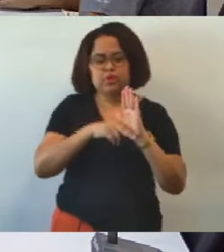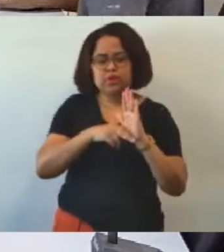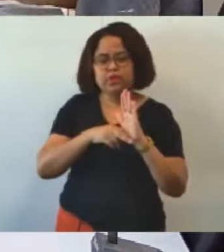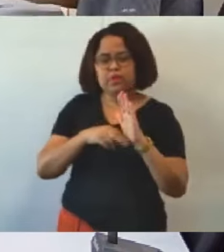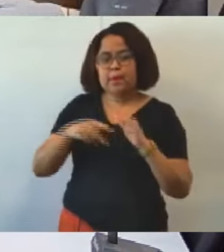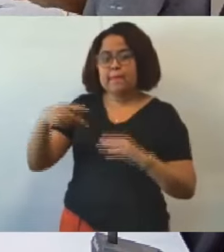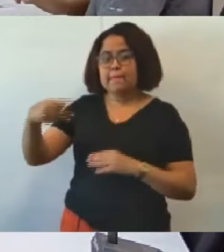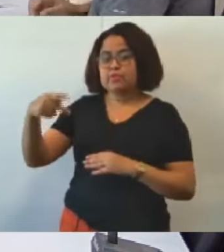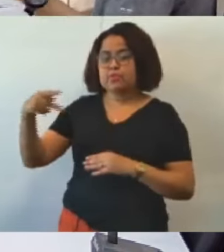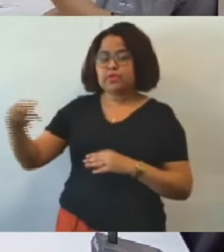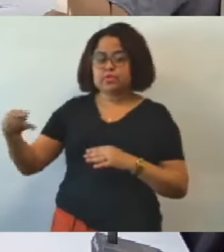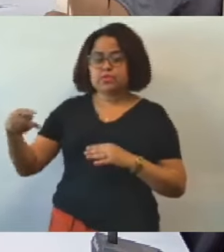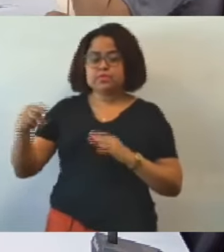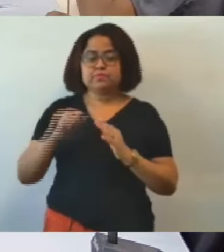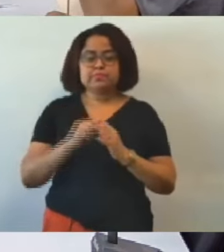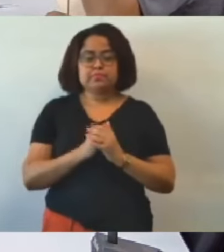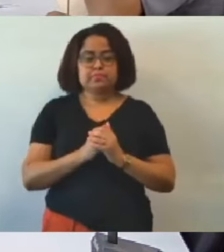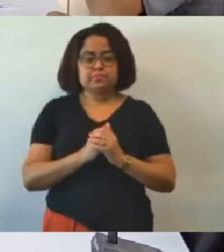Patrus